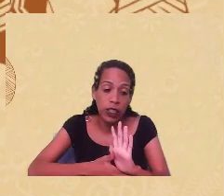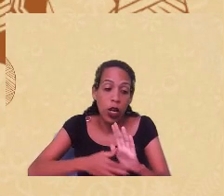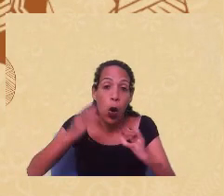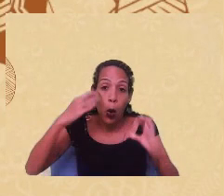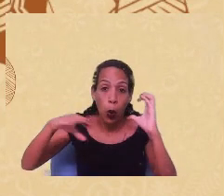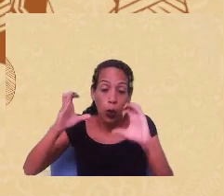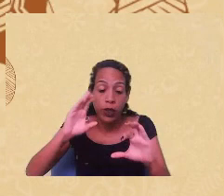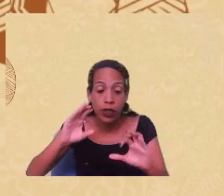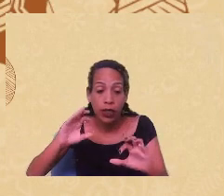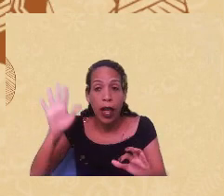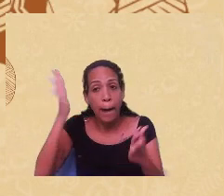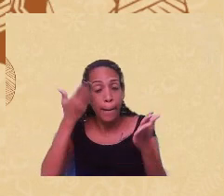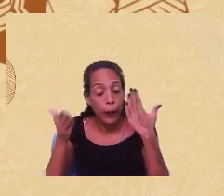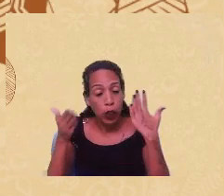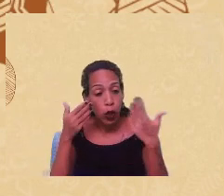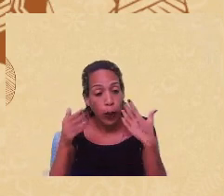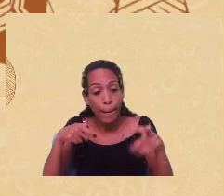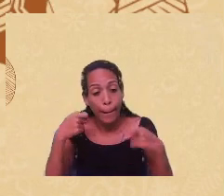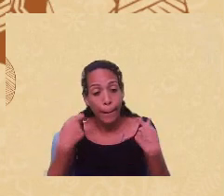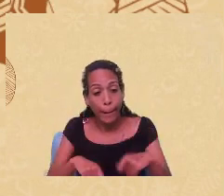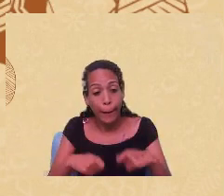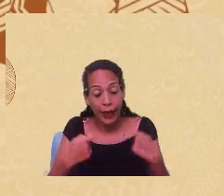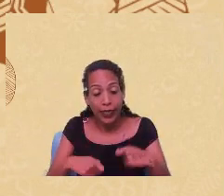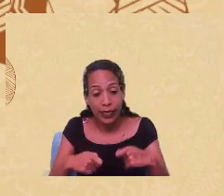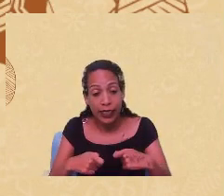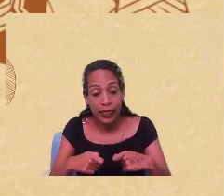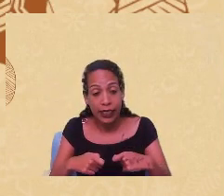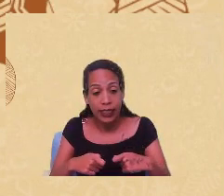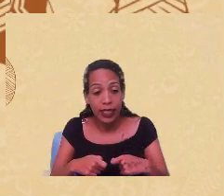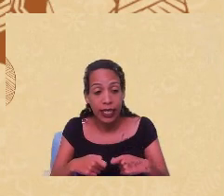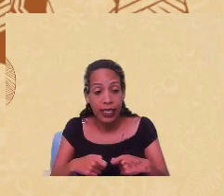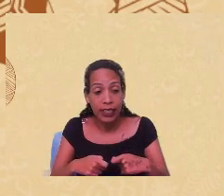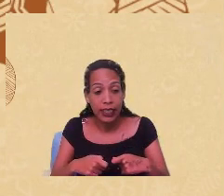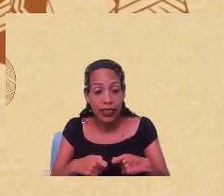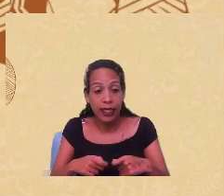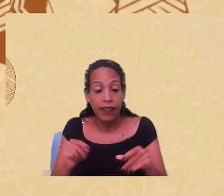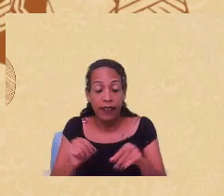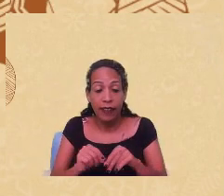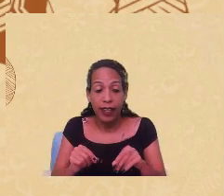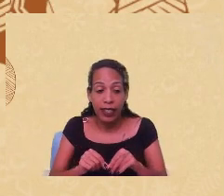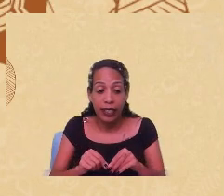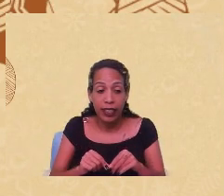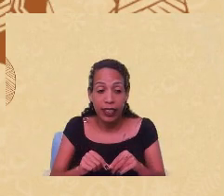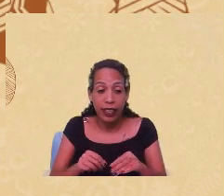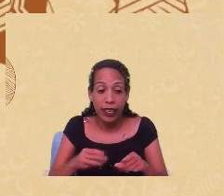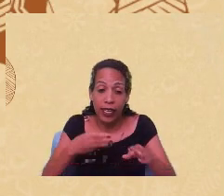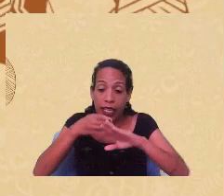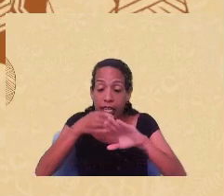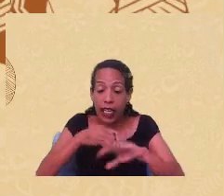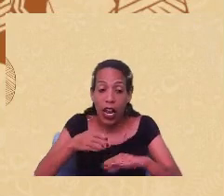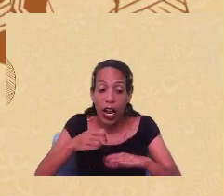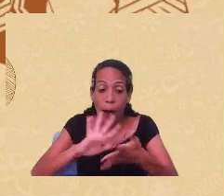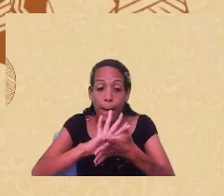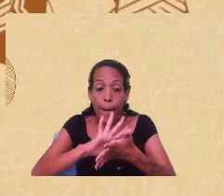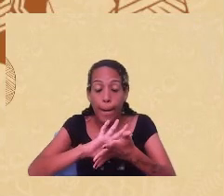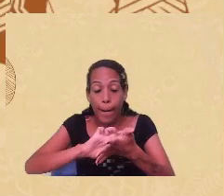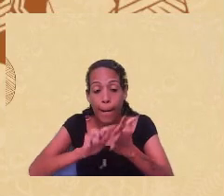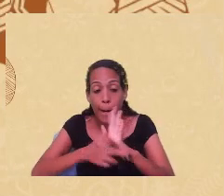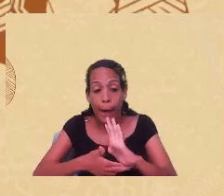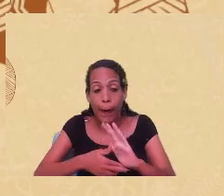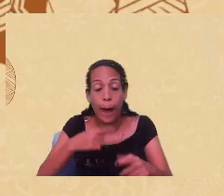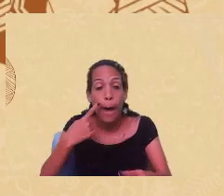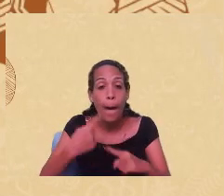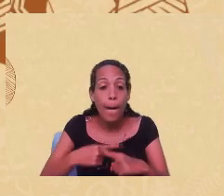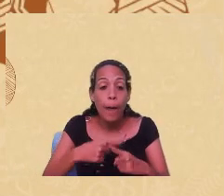precisa fazer um seminário nacional de enfrentamento ao racismo, porque, do contrário, a